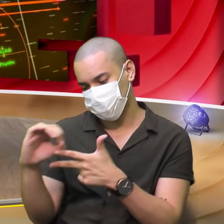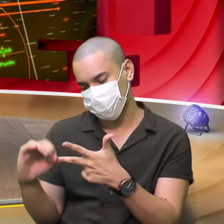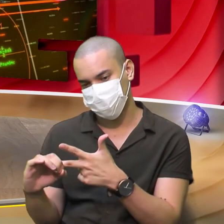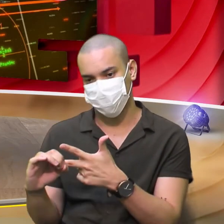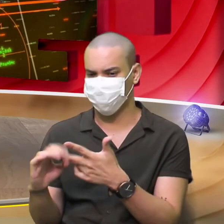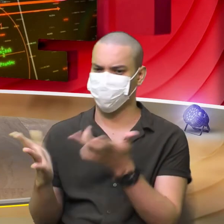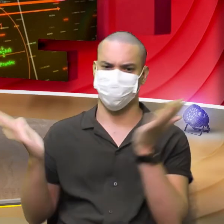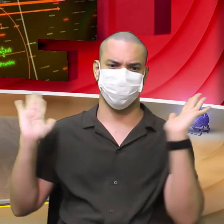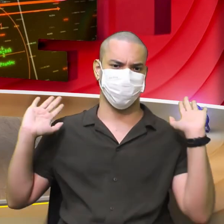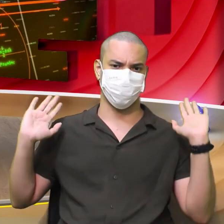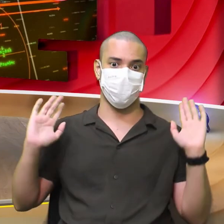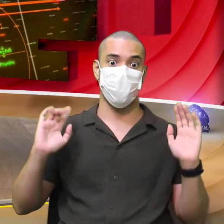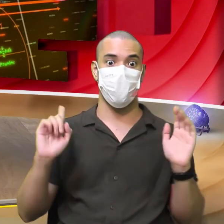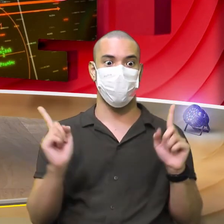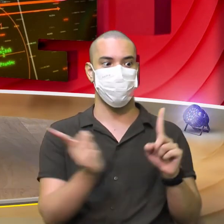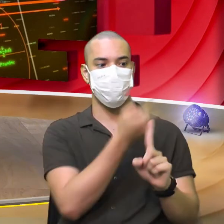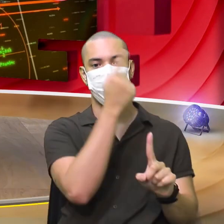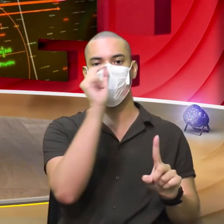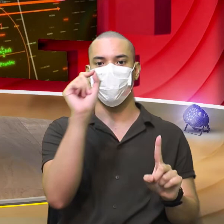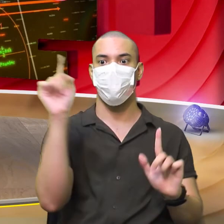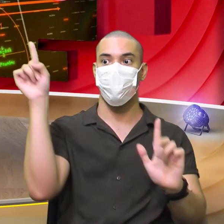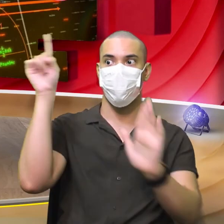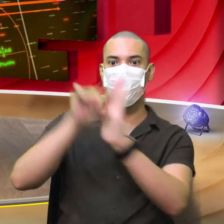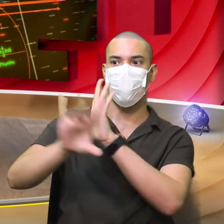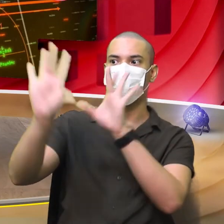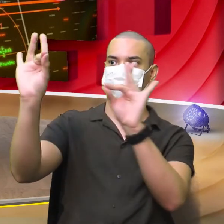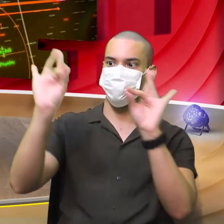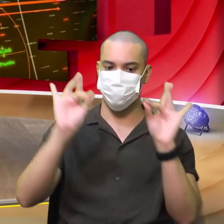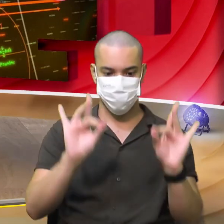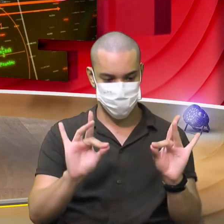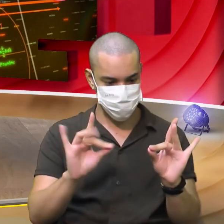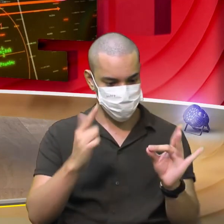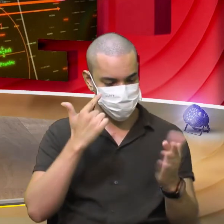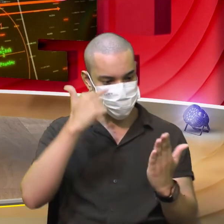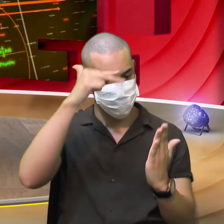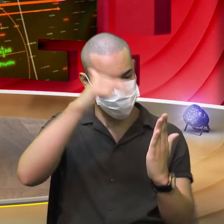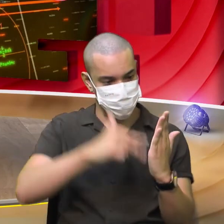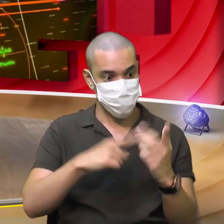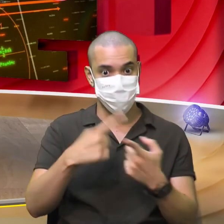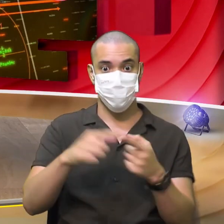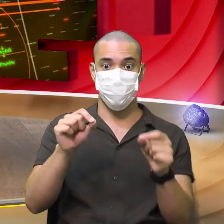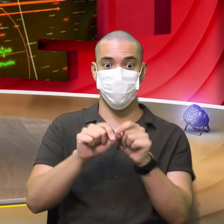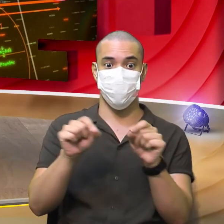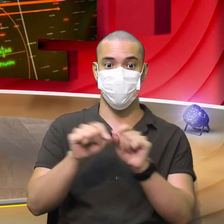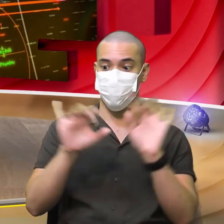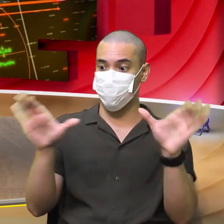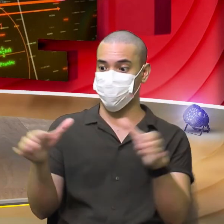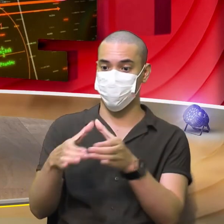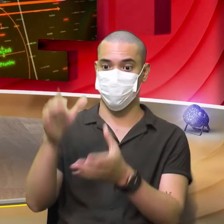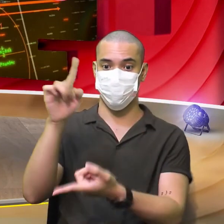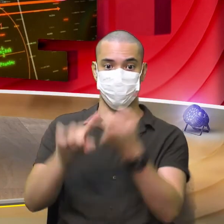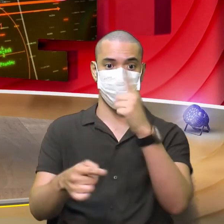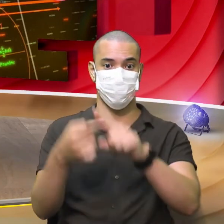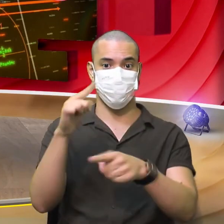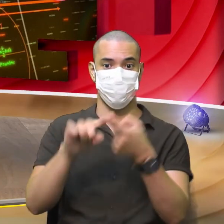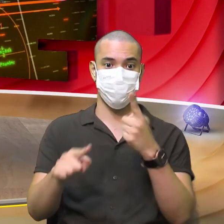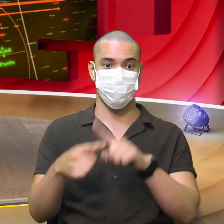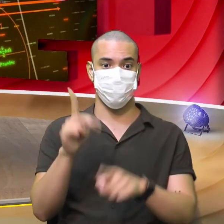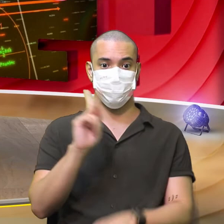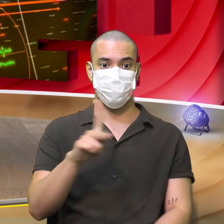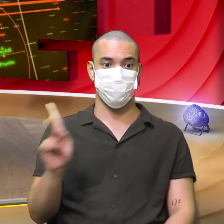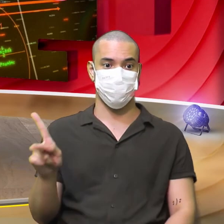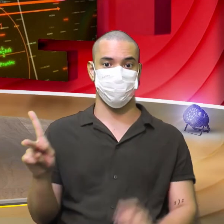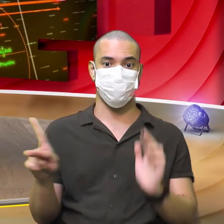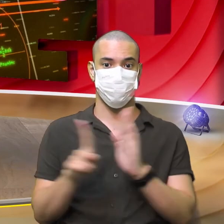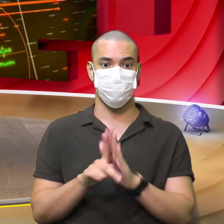Eu vou pegar primeiro A questão do Enem Por quê? Porque aquela questão Foi elaborada Por uma equipe De gestores E professores